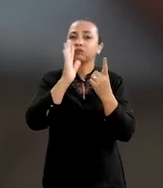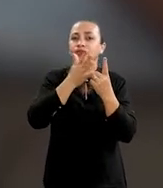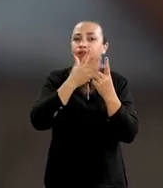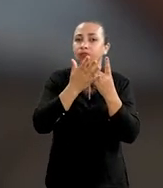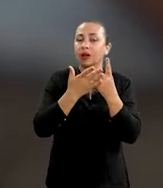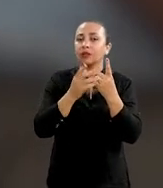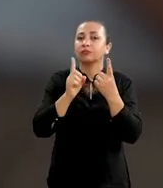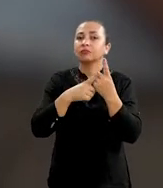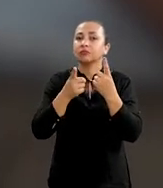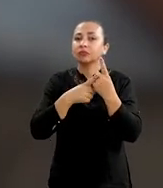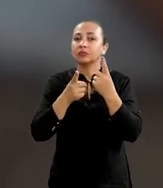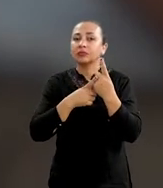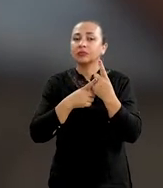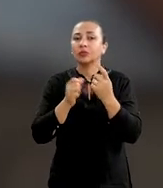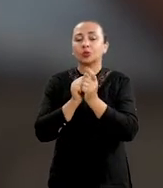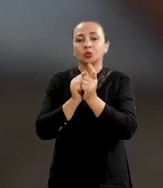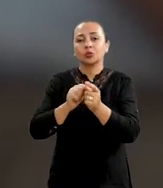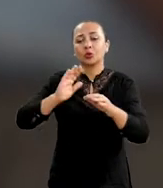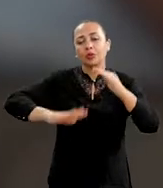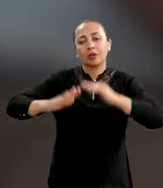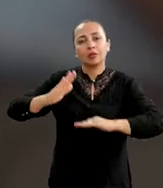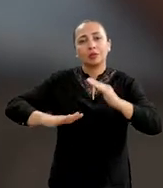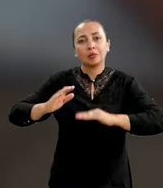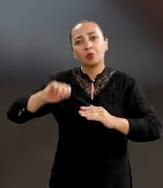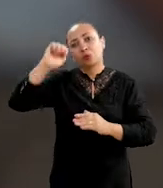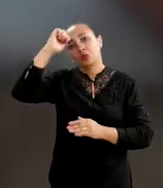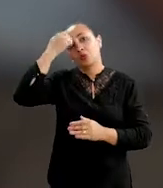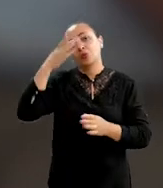a tríade do tambor de crioula.